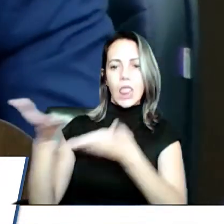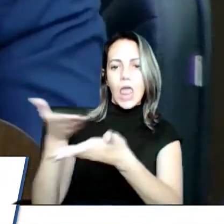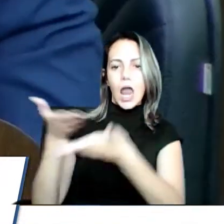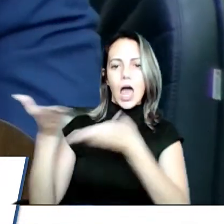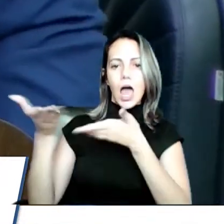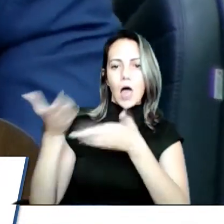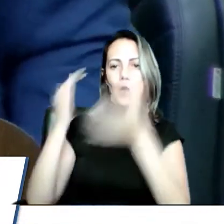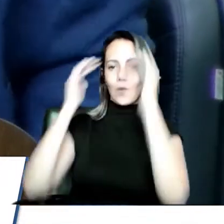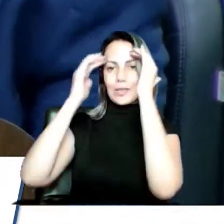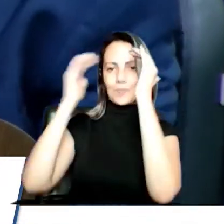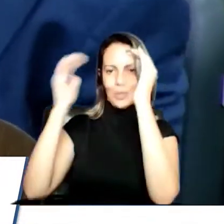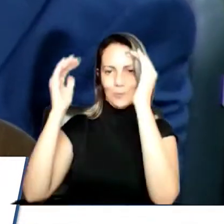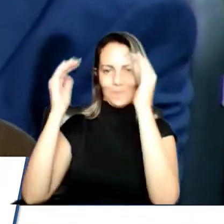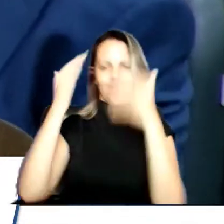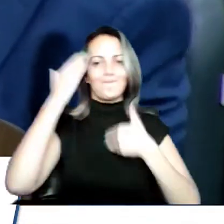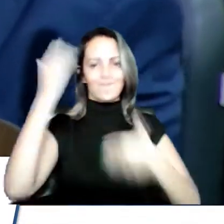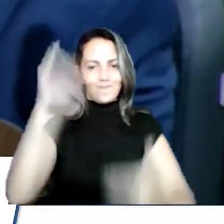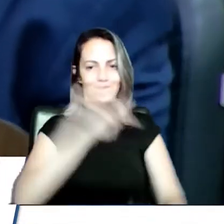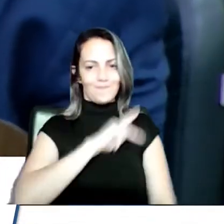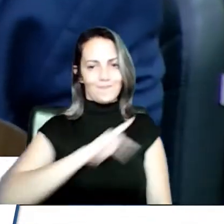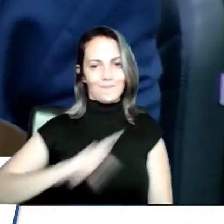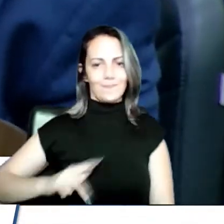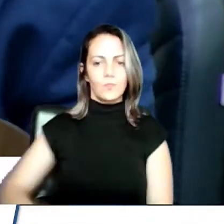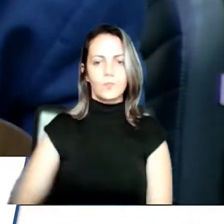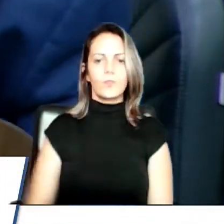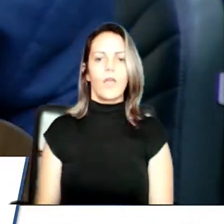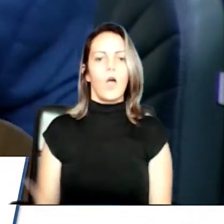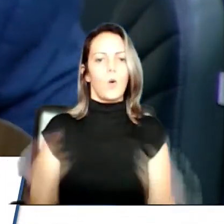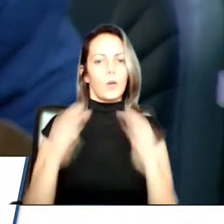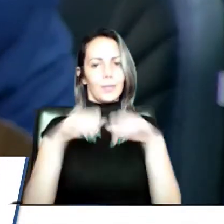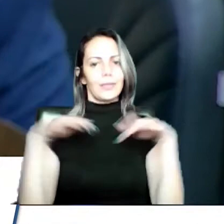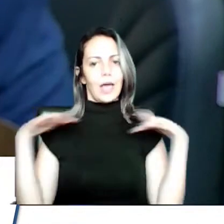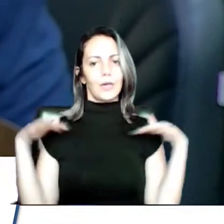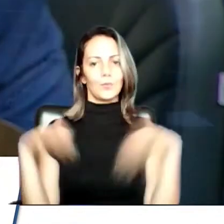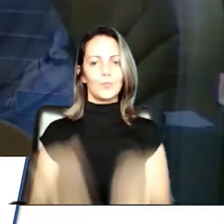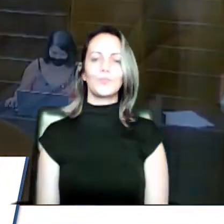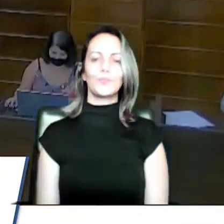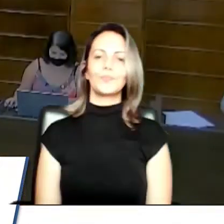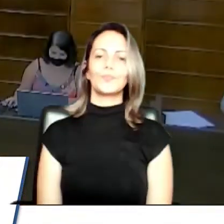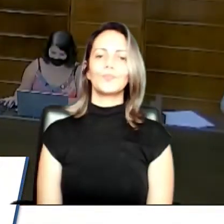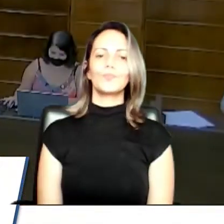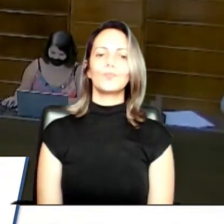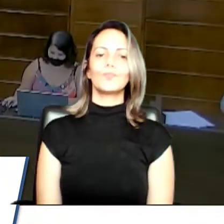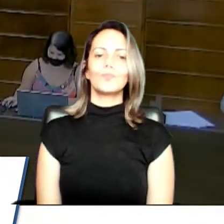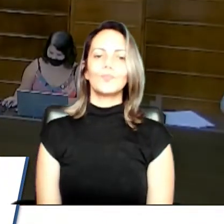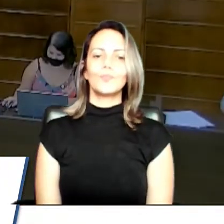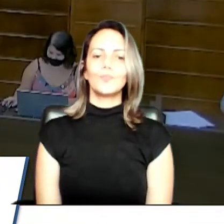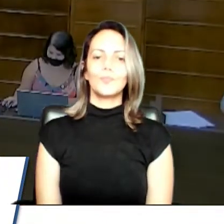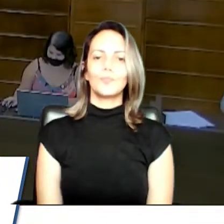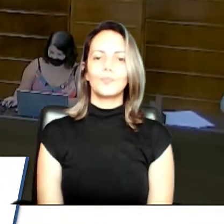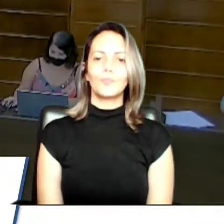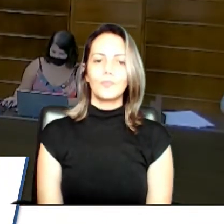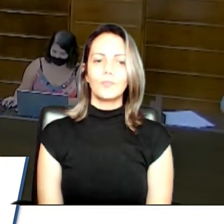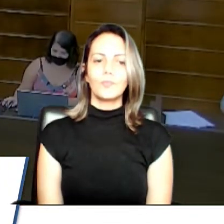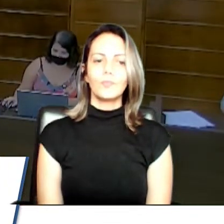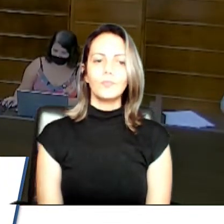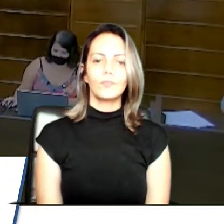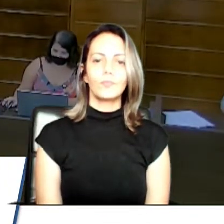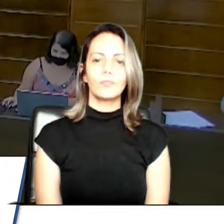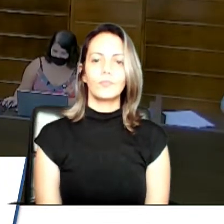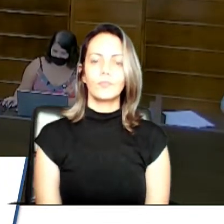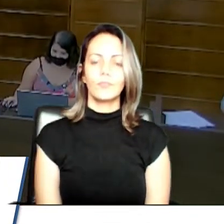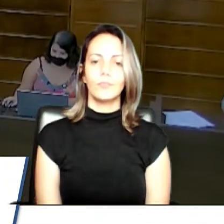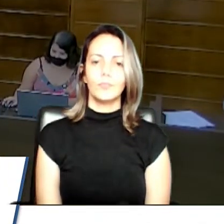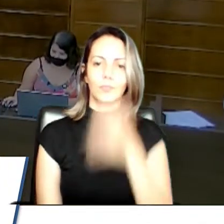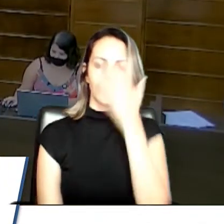Obrigado, senhor presidente. Com a palavra o plenário. Essa palavra, senhor presidente. com a palavra, o pastor Palamoni já tinha